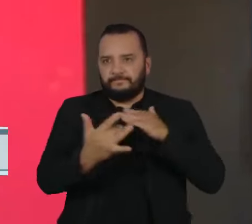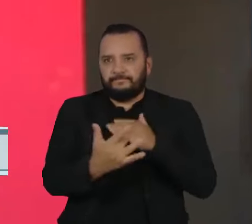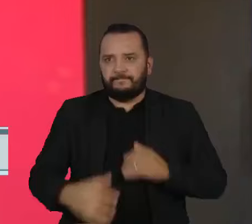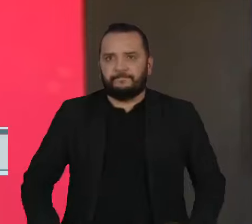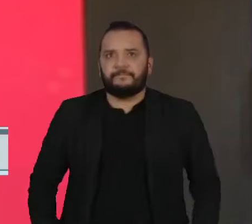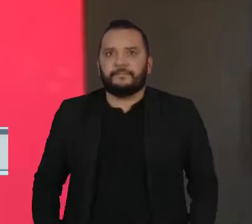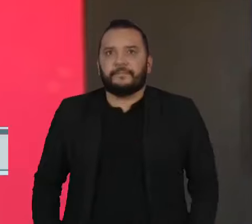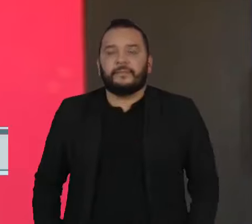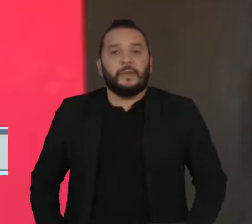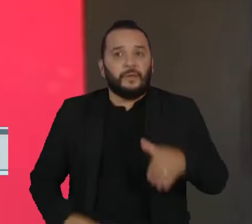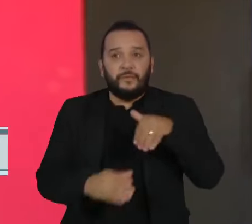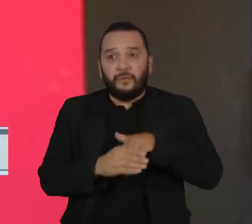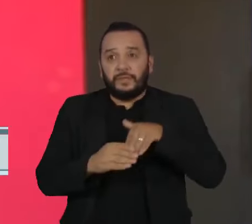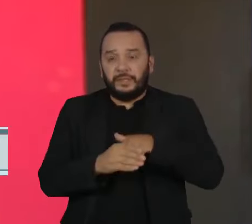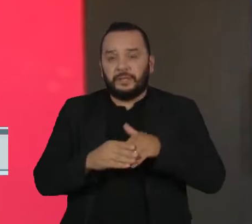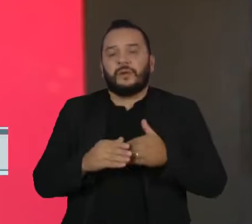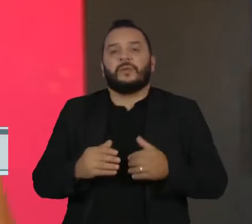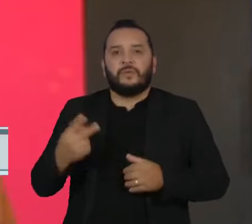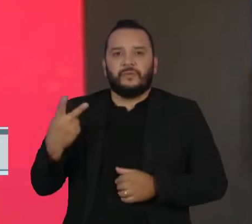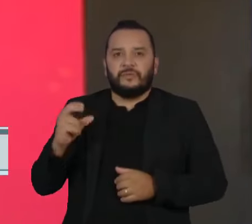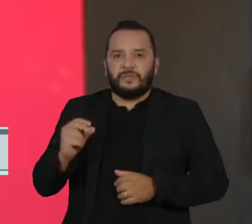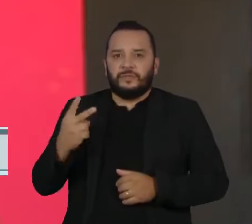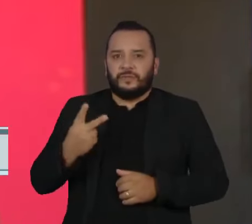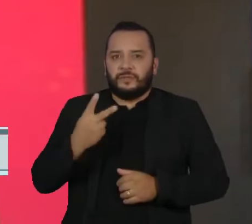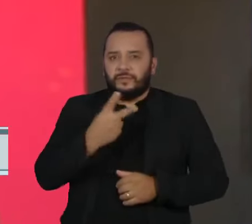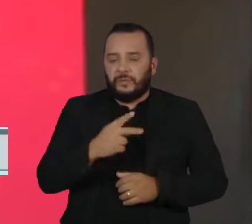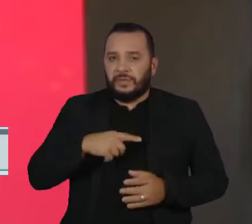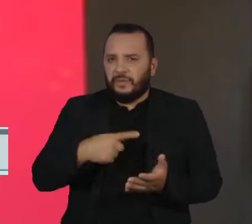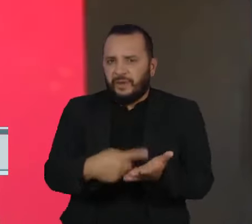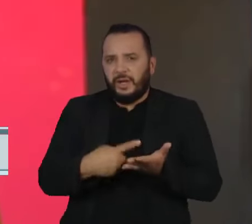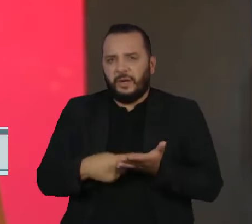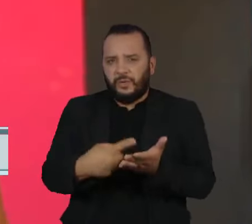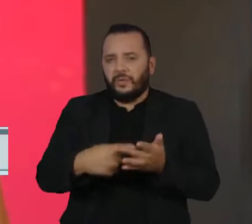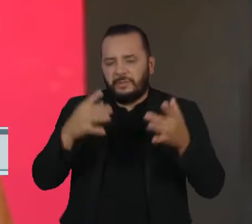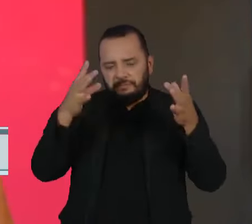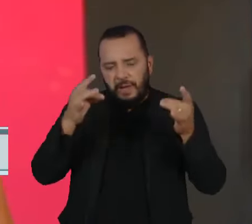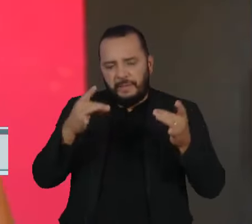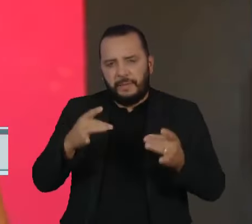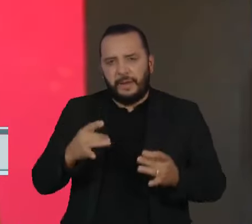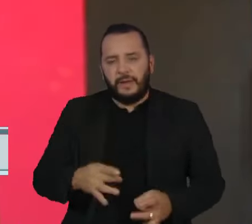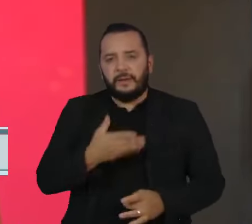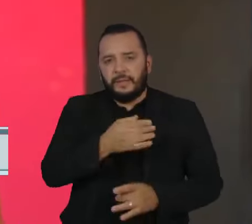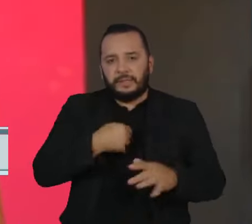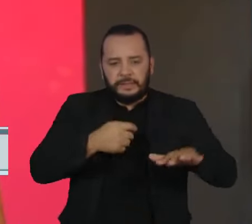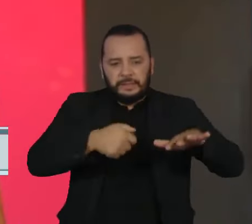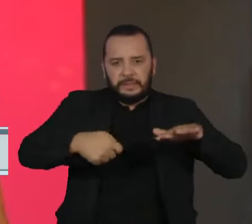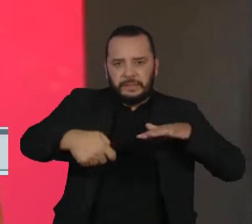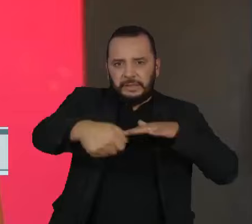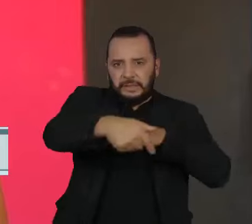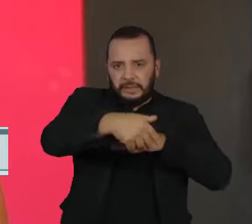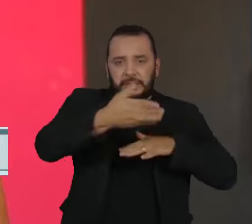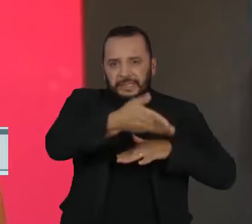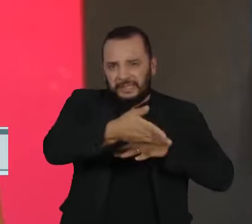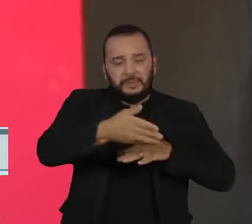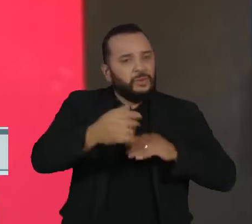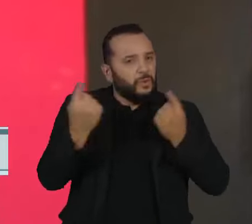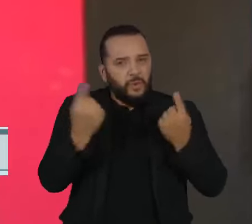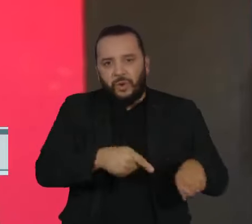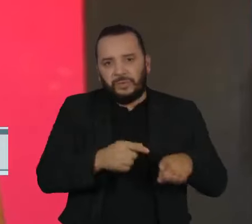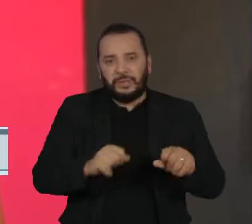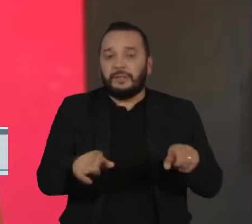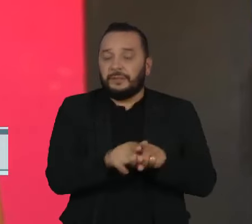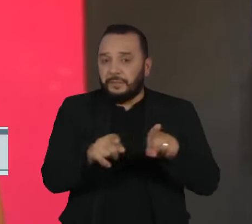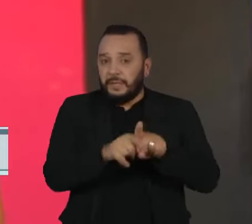de 2022, o Tribunal aprofundou esses acordos com as plataformas contra a desinformação e criou novas